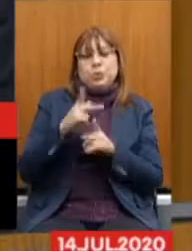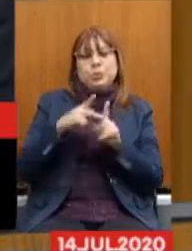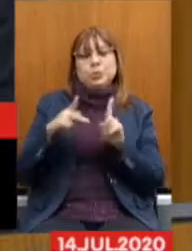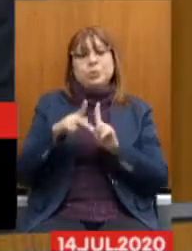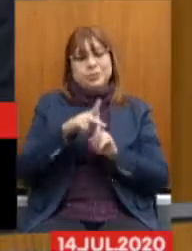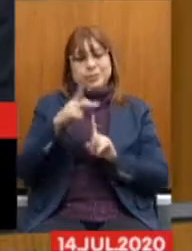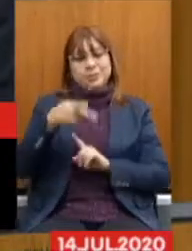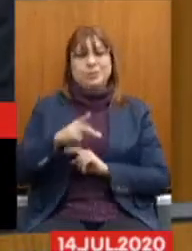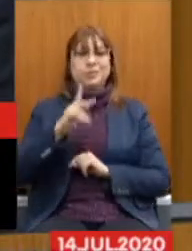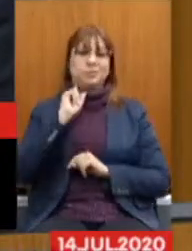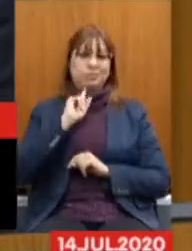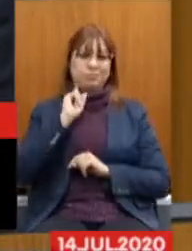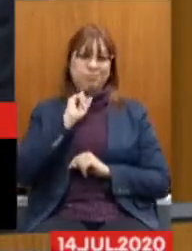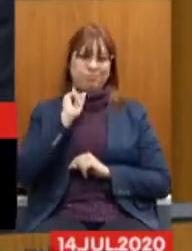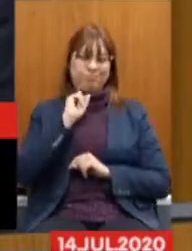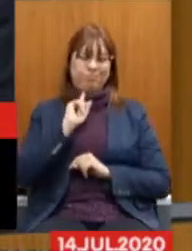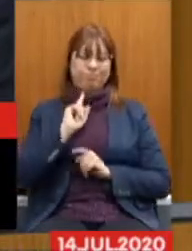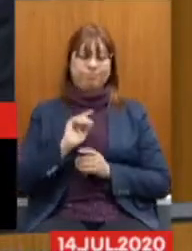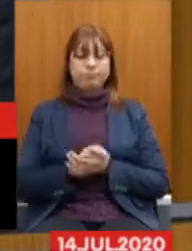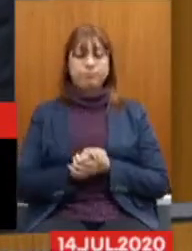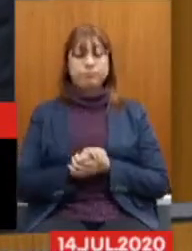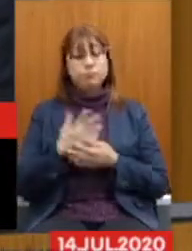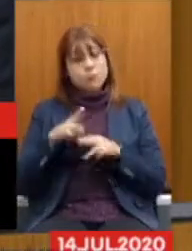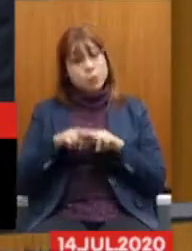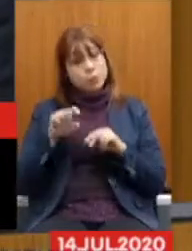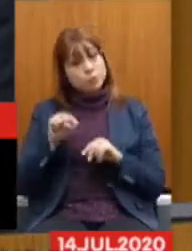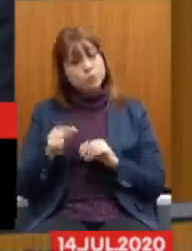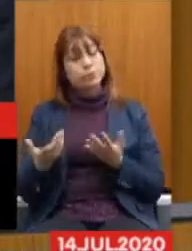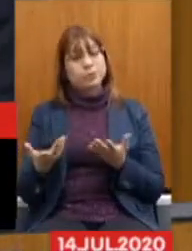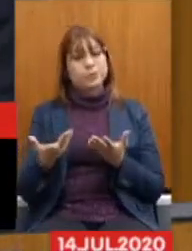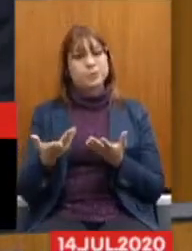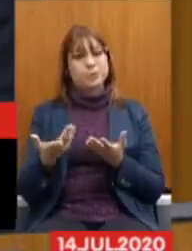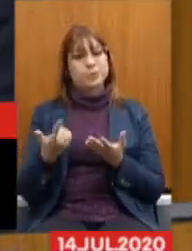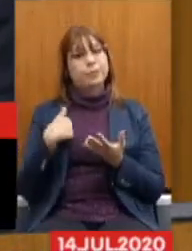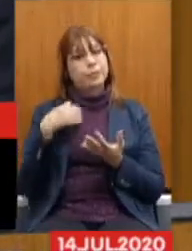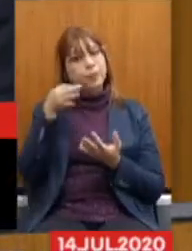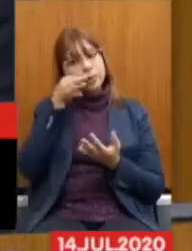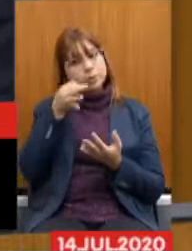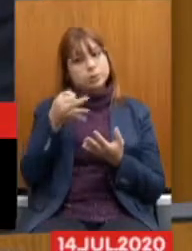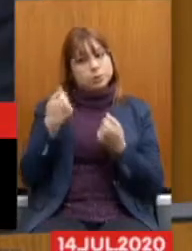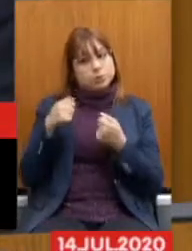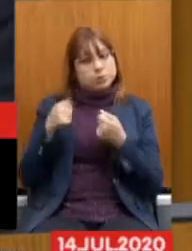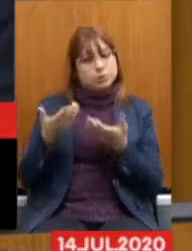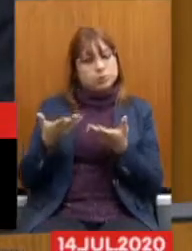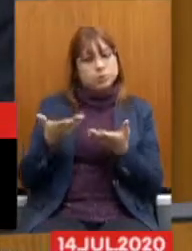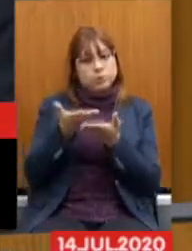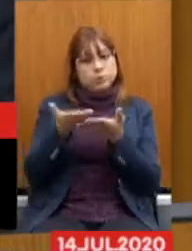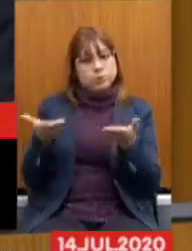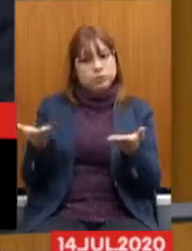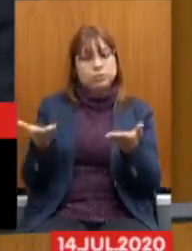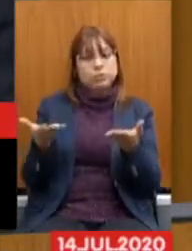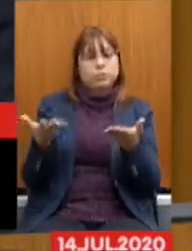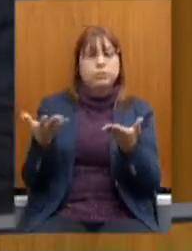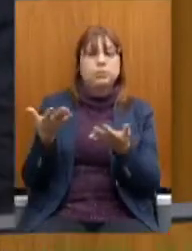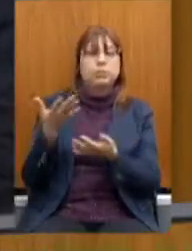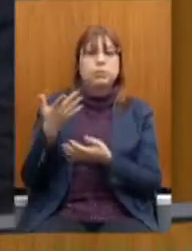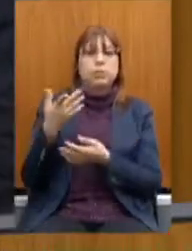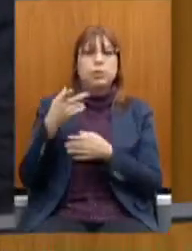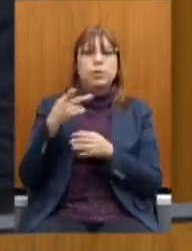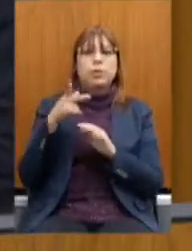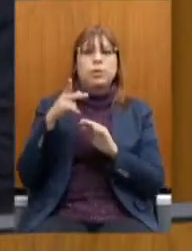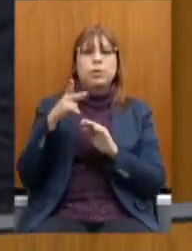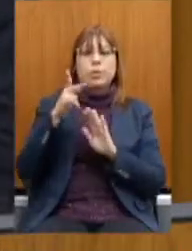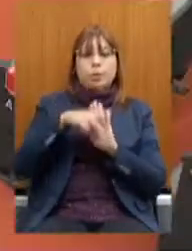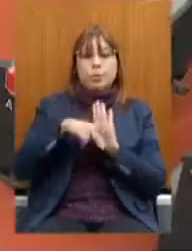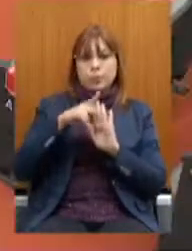Minas Gerais. e, dessa forma, eu chamo atenção aqui, inclusive, para o projeto